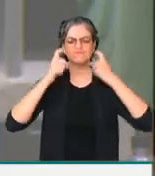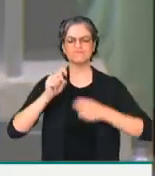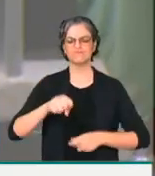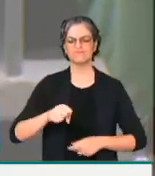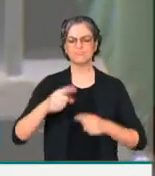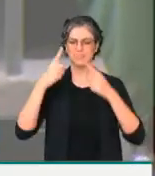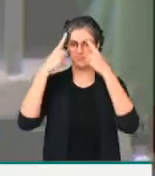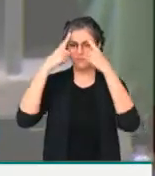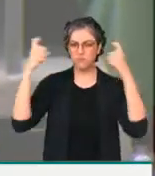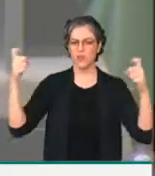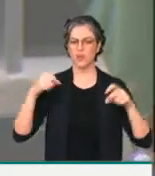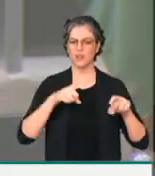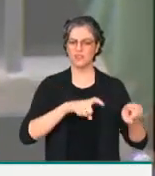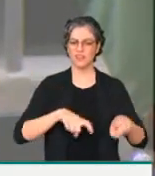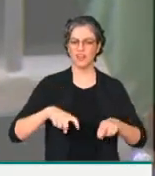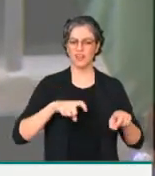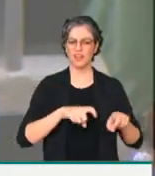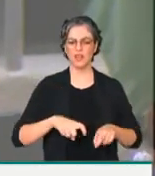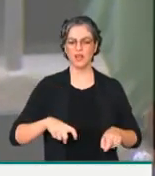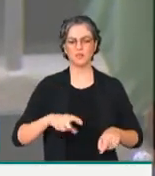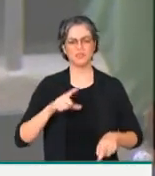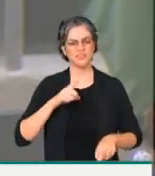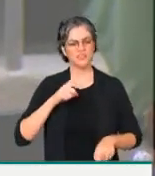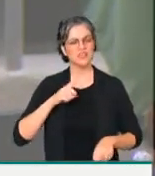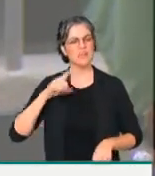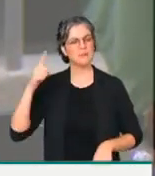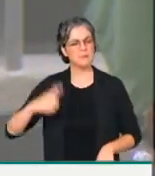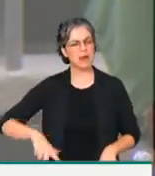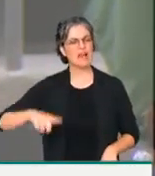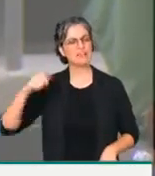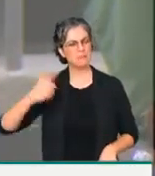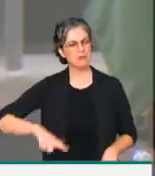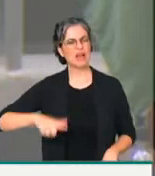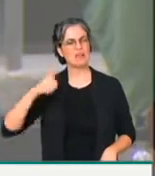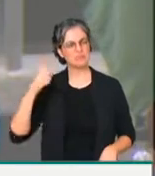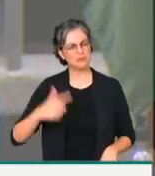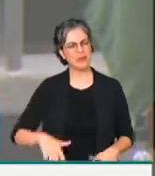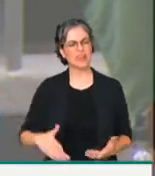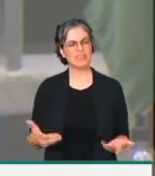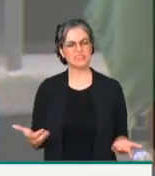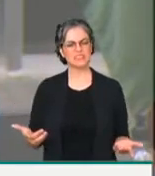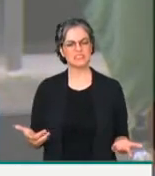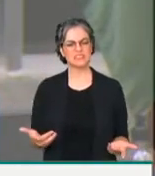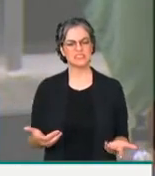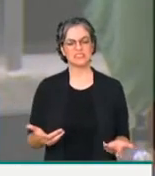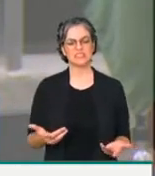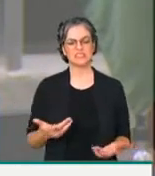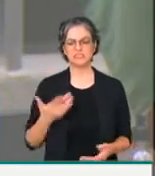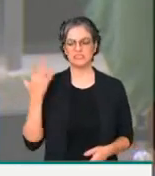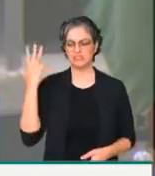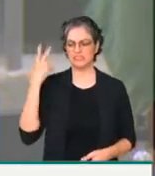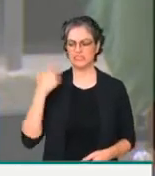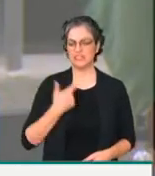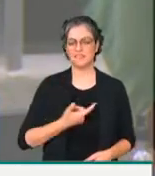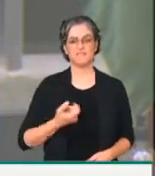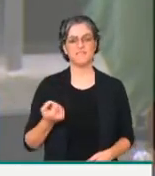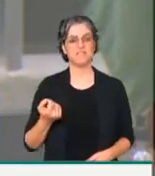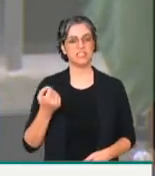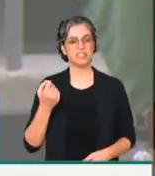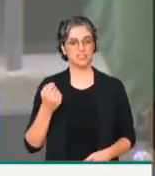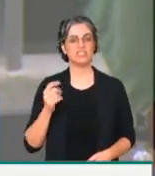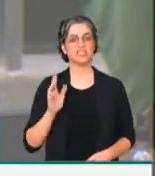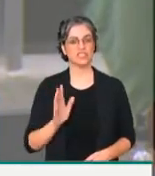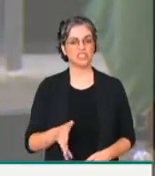violência no campo está acontecendo cada vez mais com frequência. Em menos de 20 dias, foi o